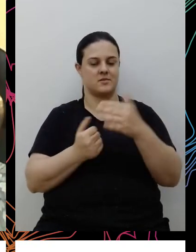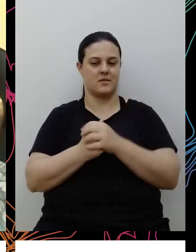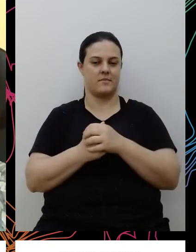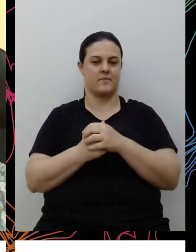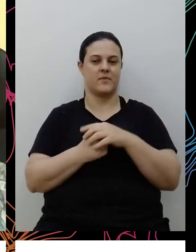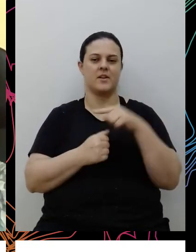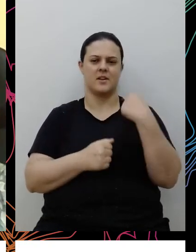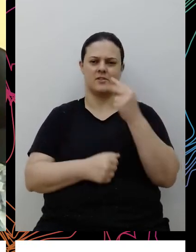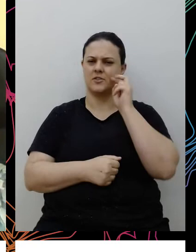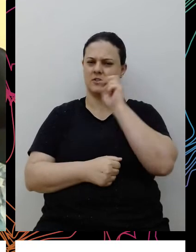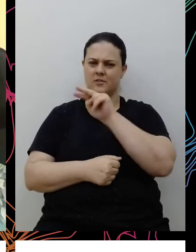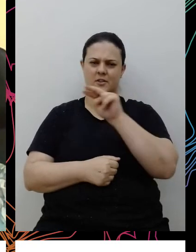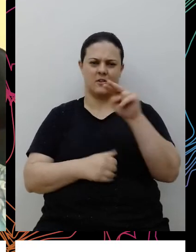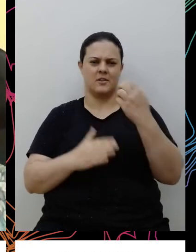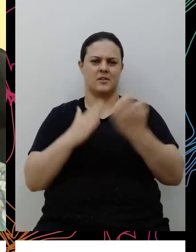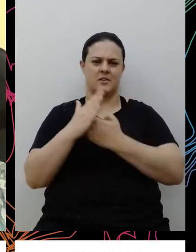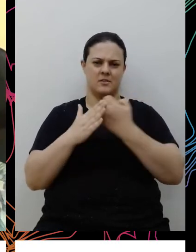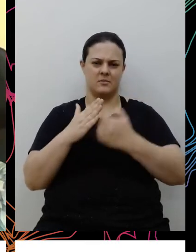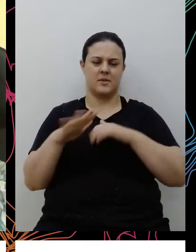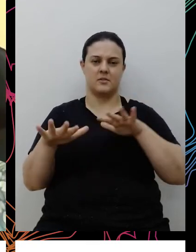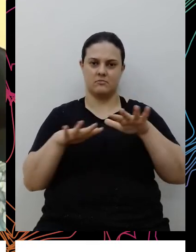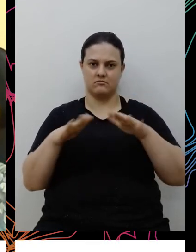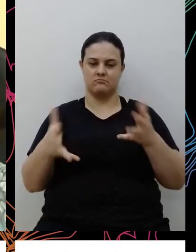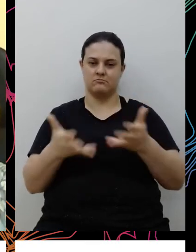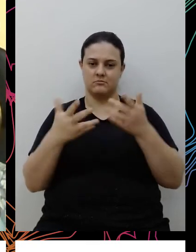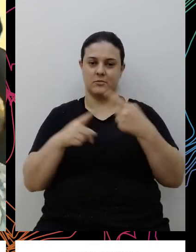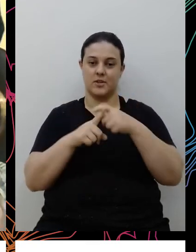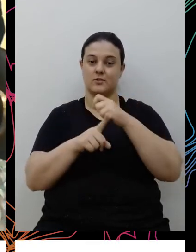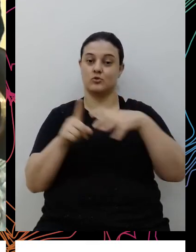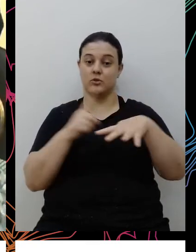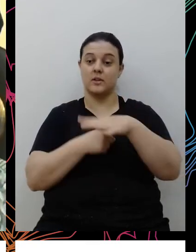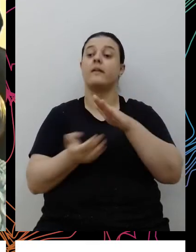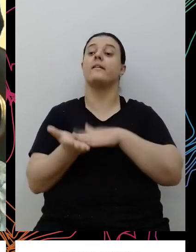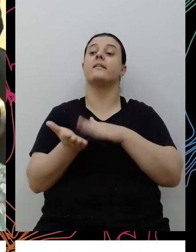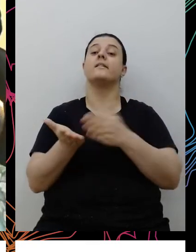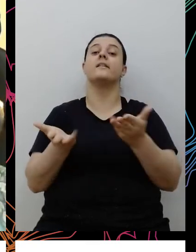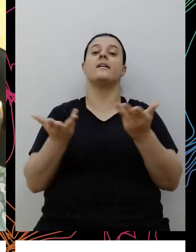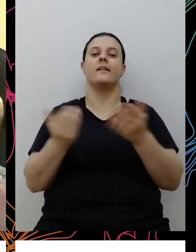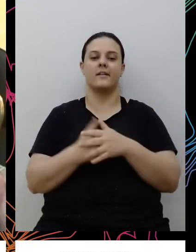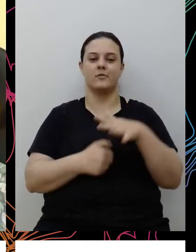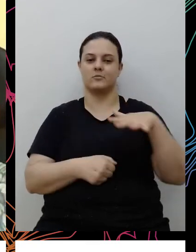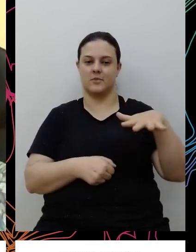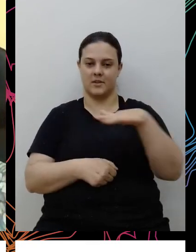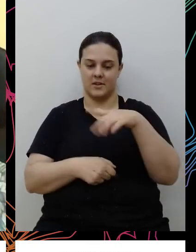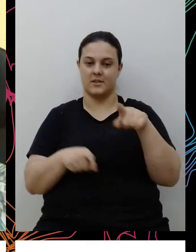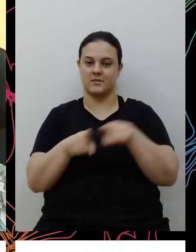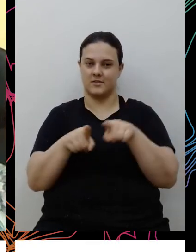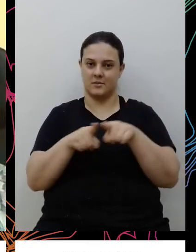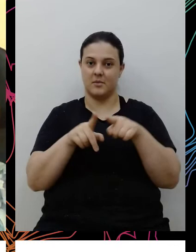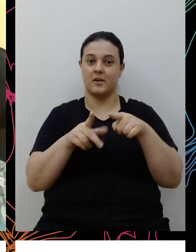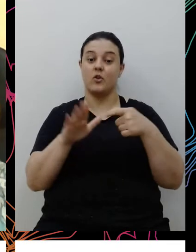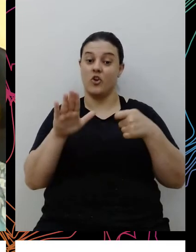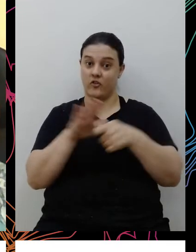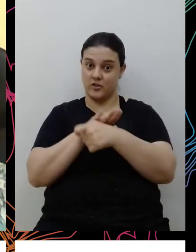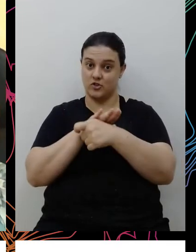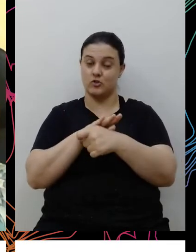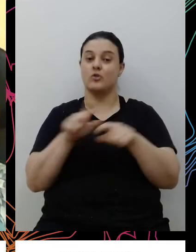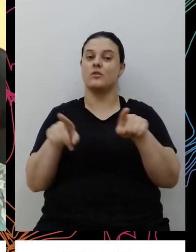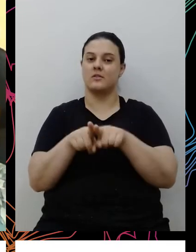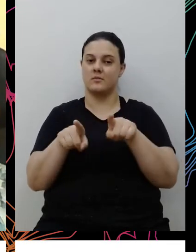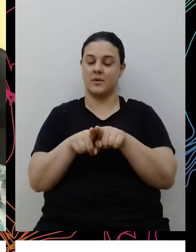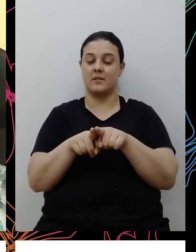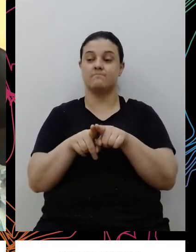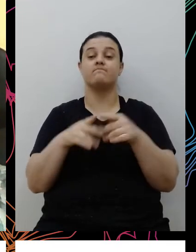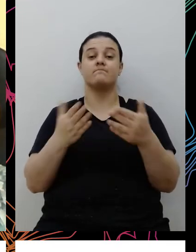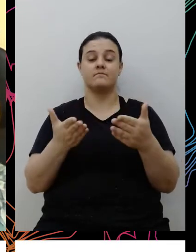tem visto as empresas se mexendo, até porque a sociedade está cobrando, o mercado está cobrando, os investidores estão cobrando, né, mas